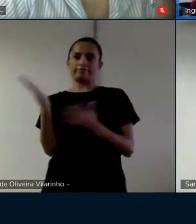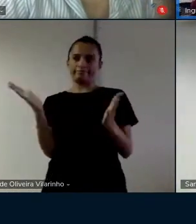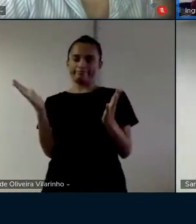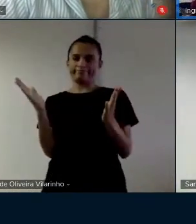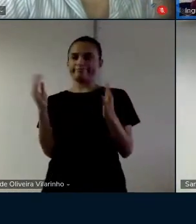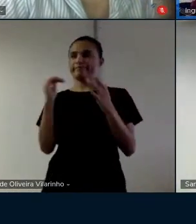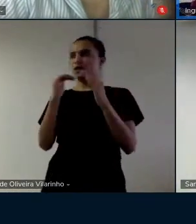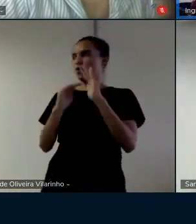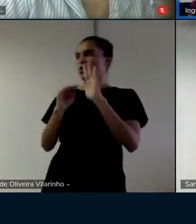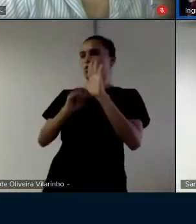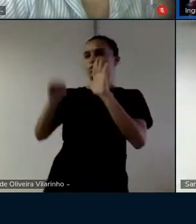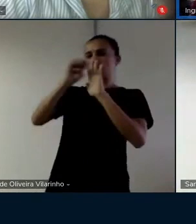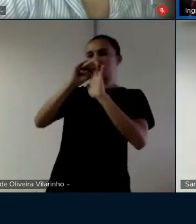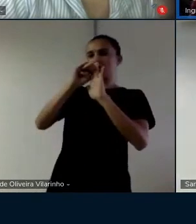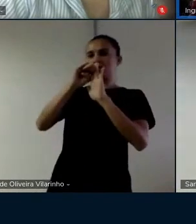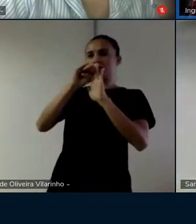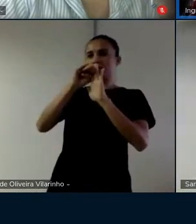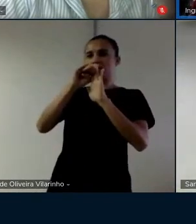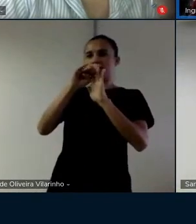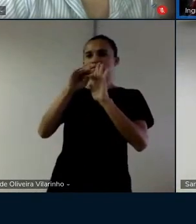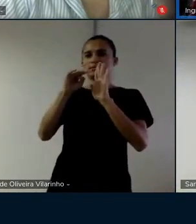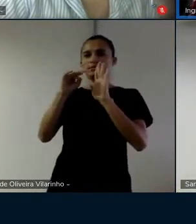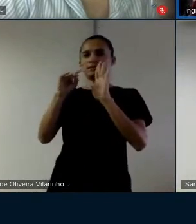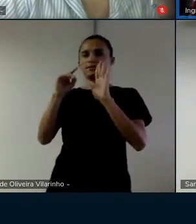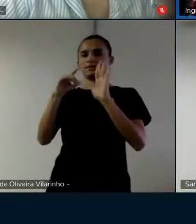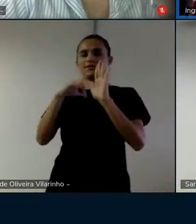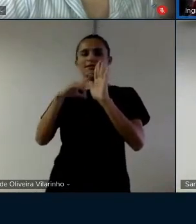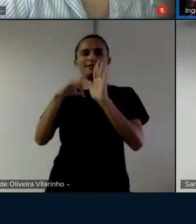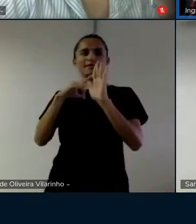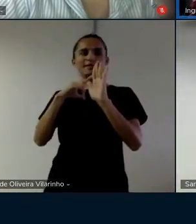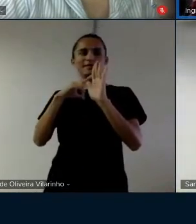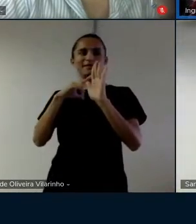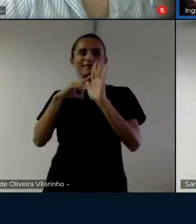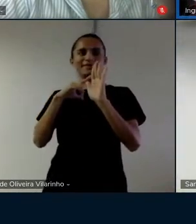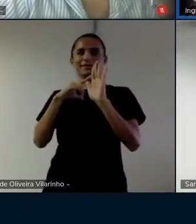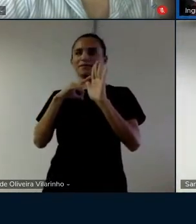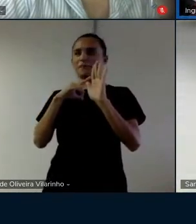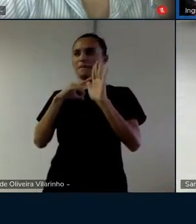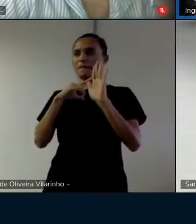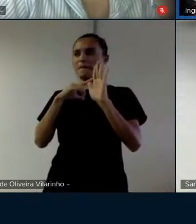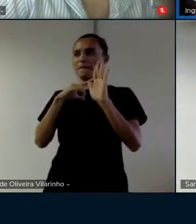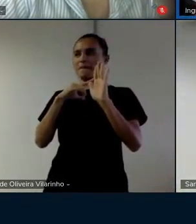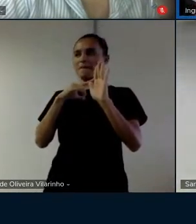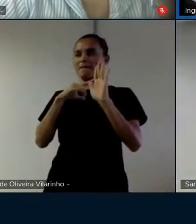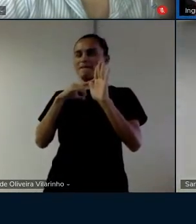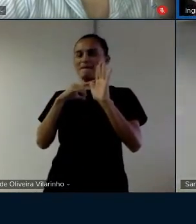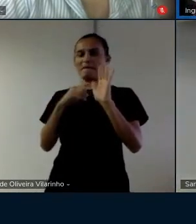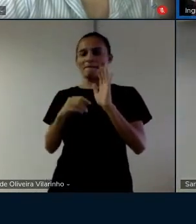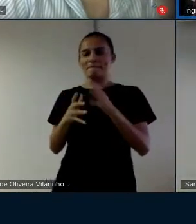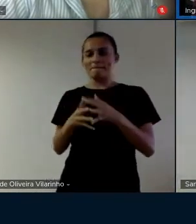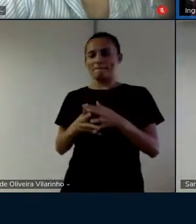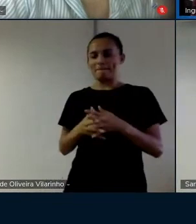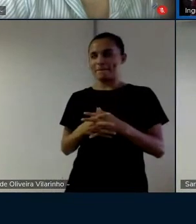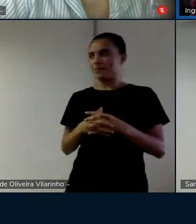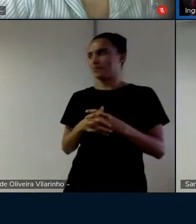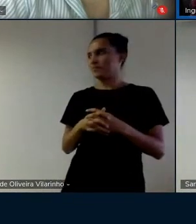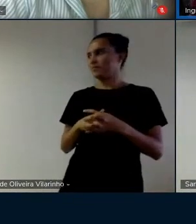no de cima tá o enfoque era na base né mas aqui embaixo não não apareceu